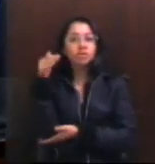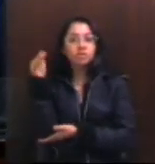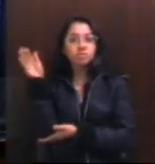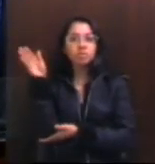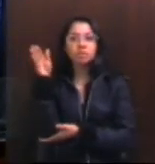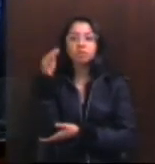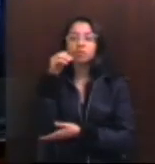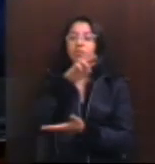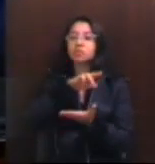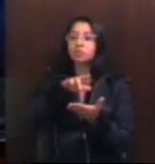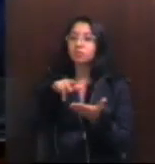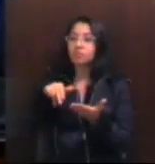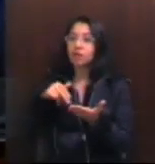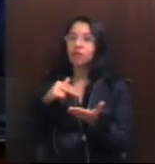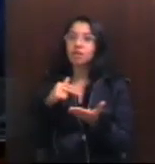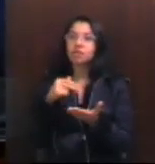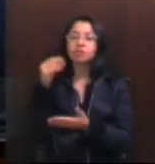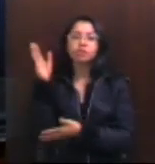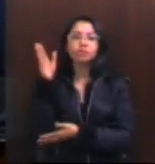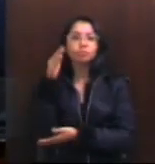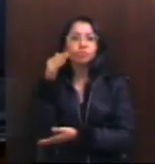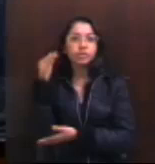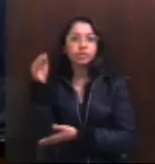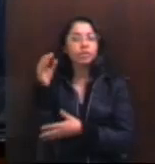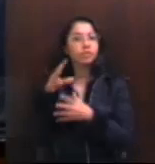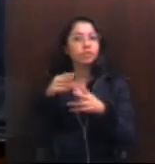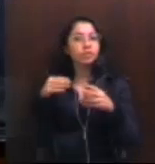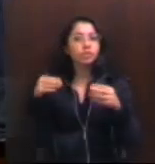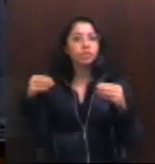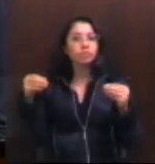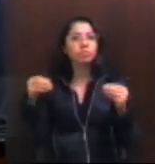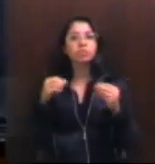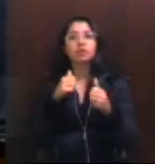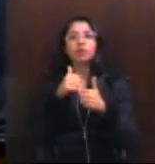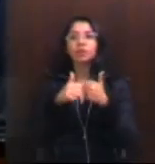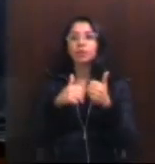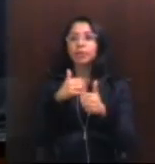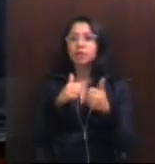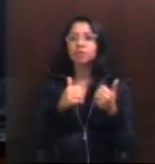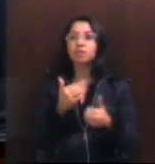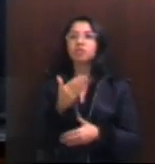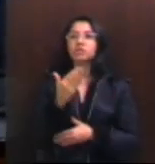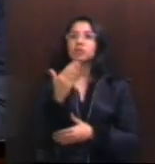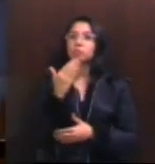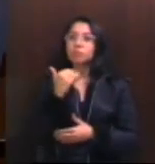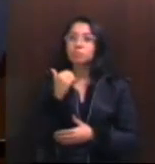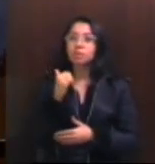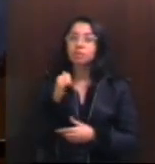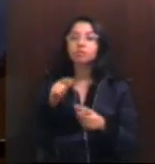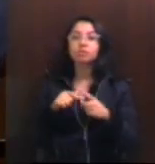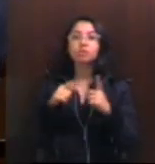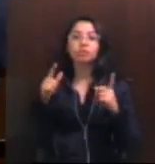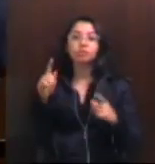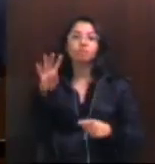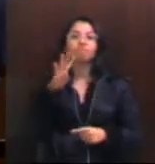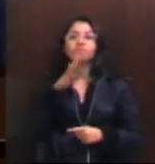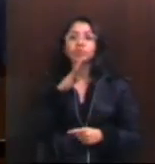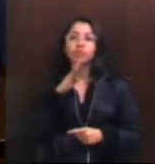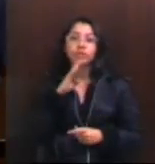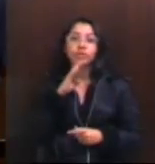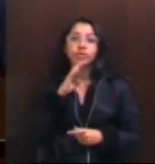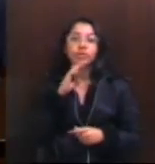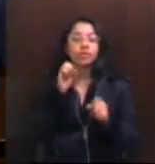muitas. E as bandeiras são bandeiras singelas, como a qualidade da merenda, mas quem conhece o